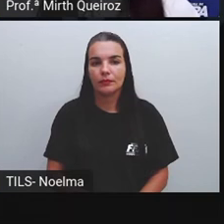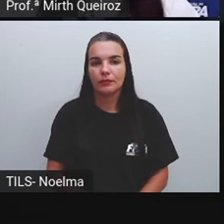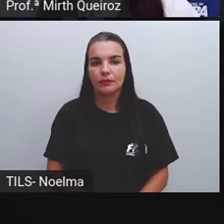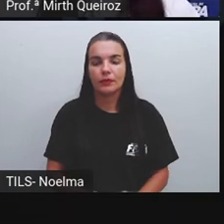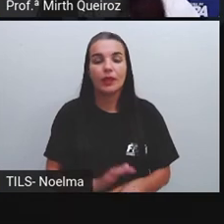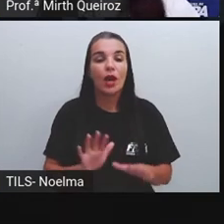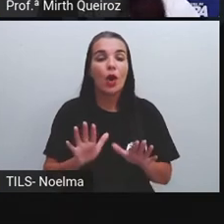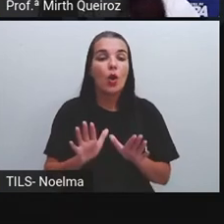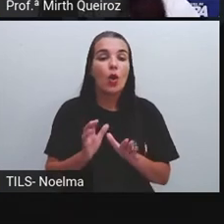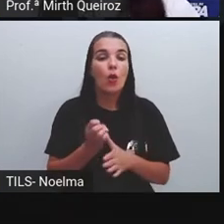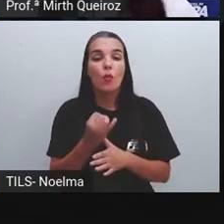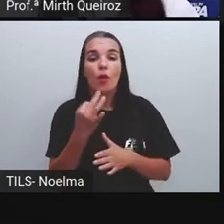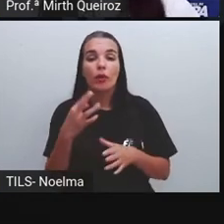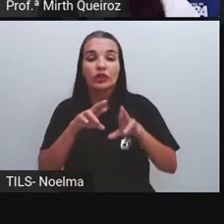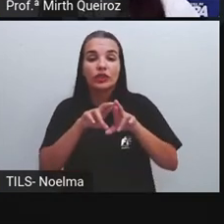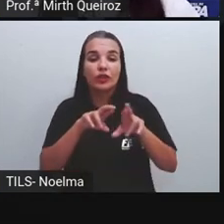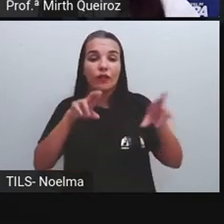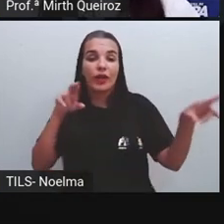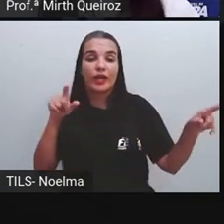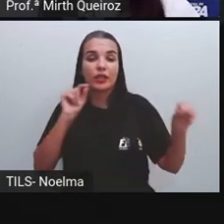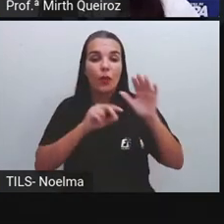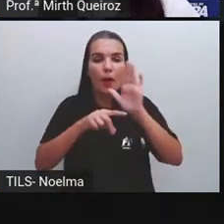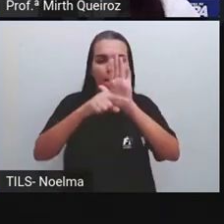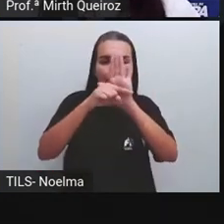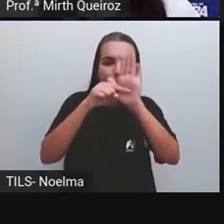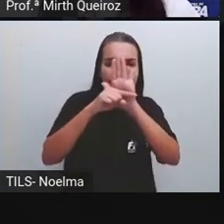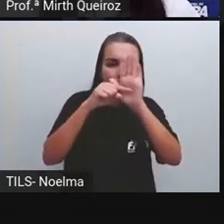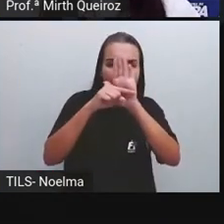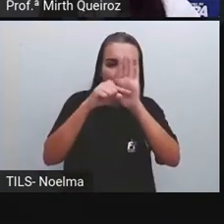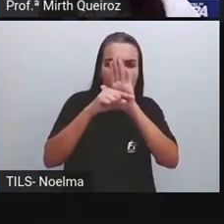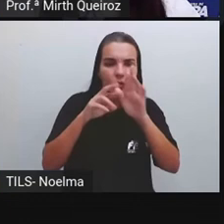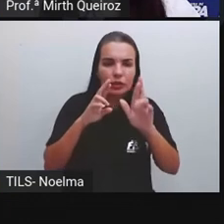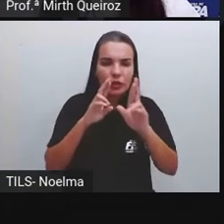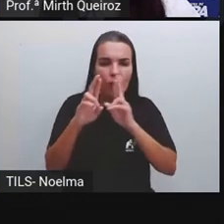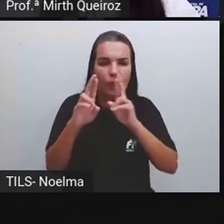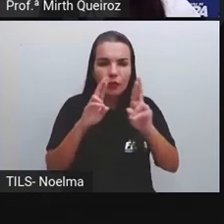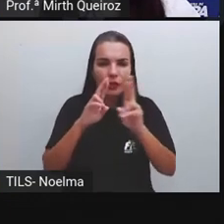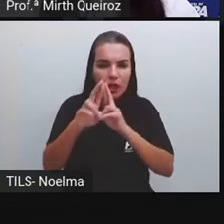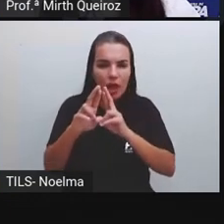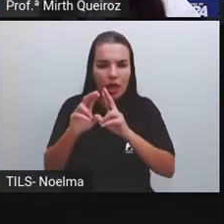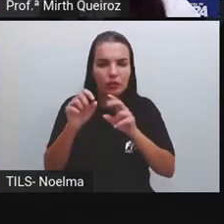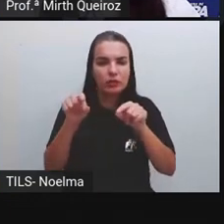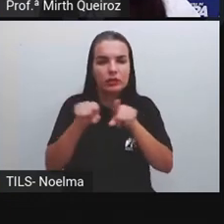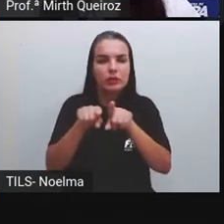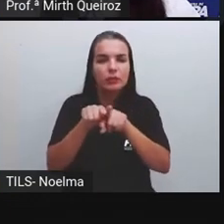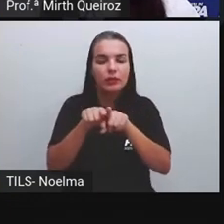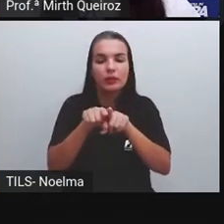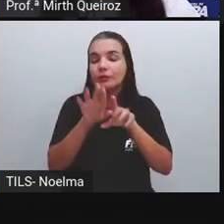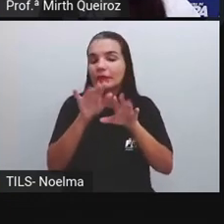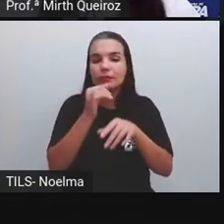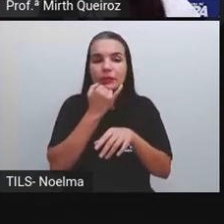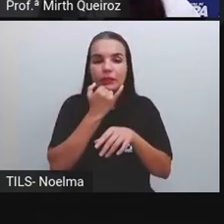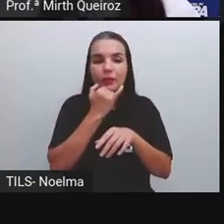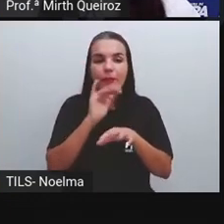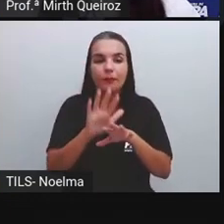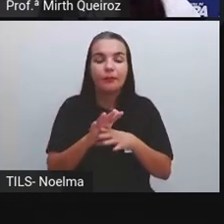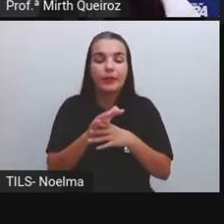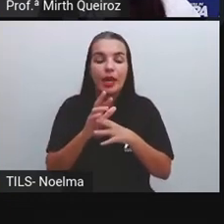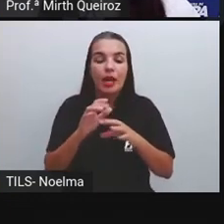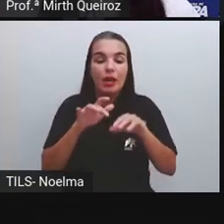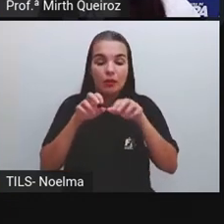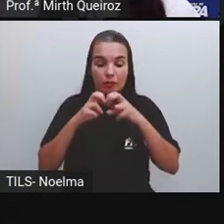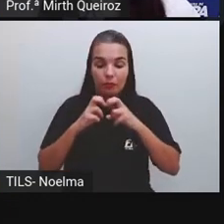Qual a diferença entre o uso de modais de transporte ferroviário e aquaviário? Olha, o